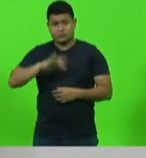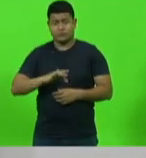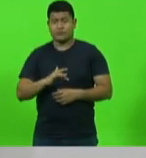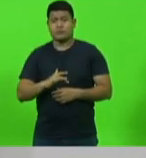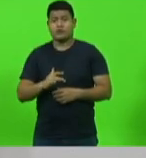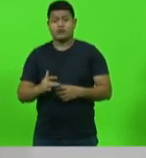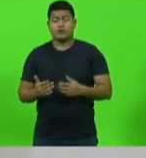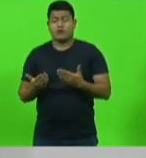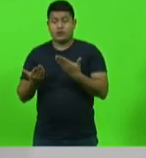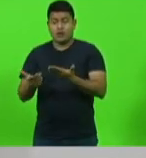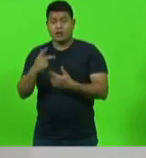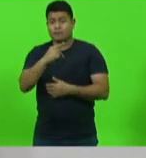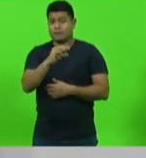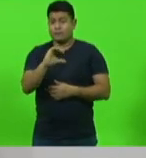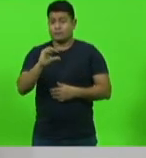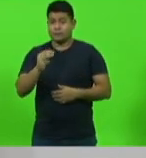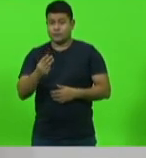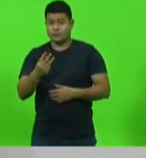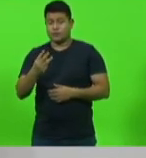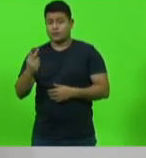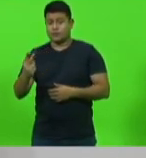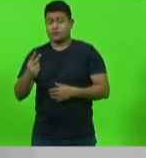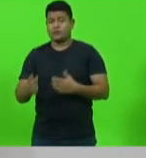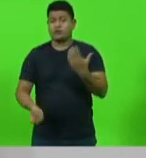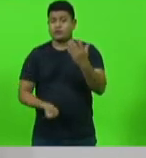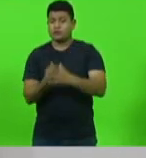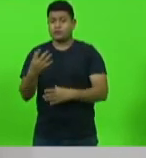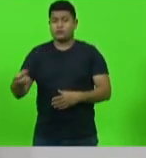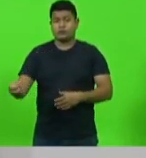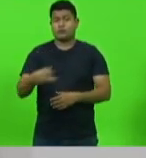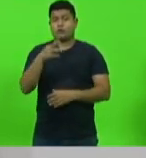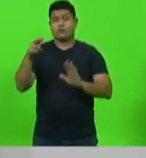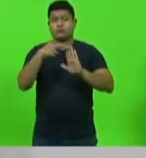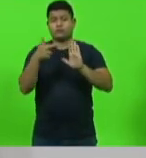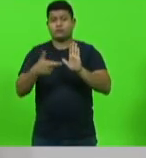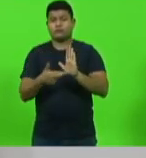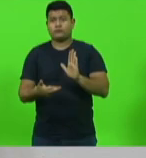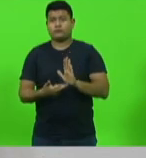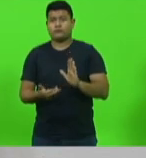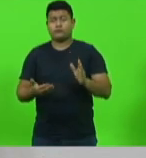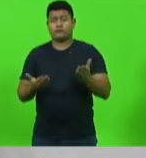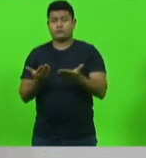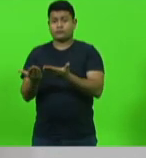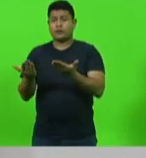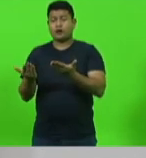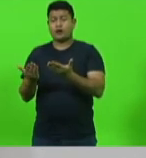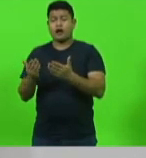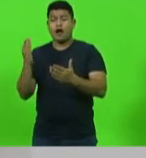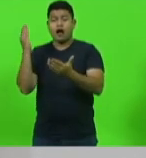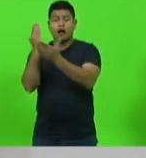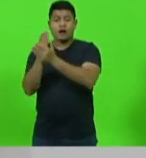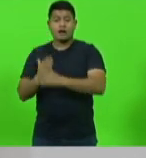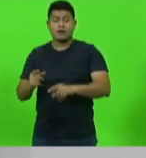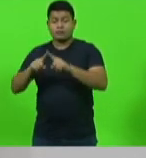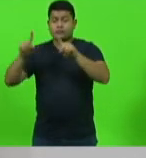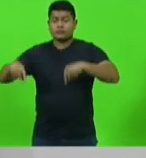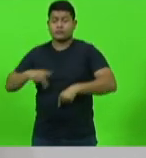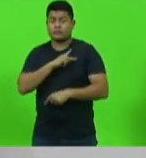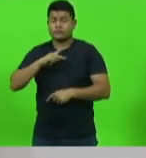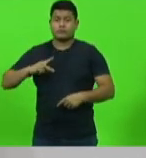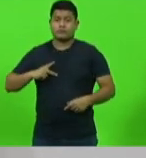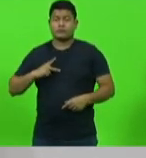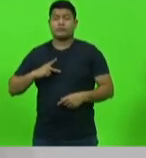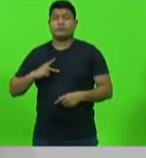pessoal, empurando para o quadro da extinção todos os servidores efetivos atuais e os seus planos de carreira, abrindo as